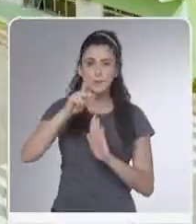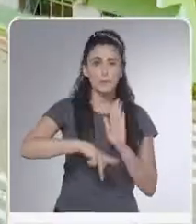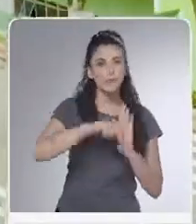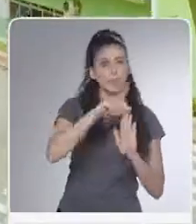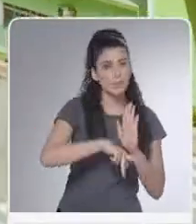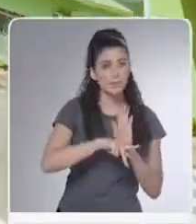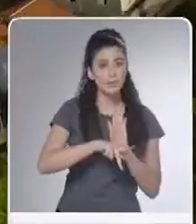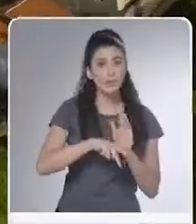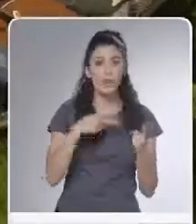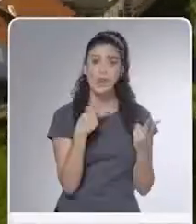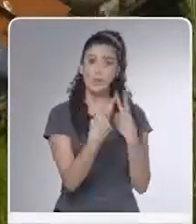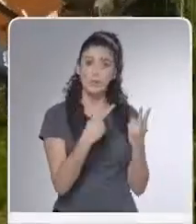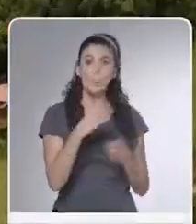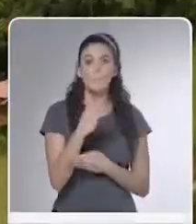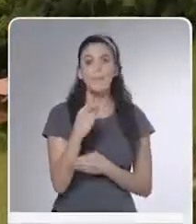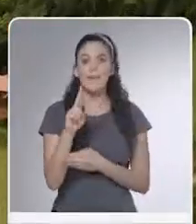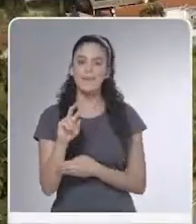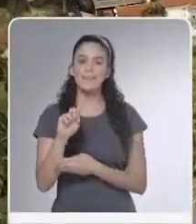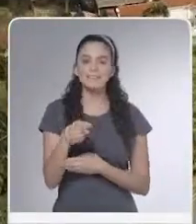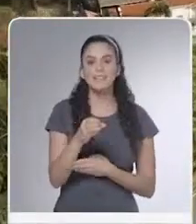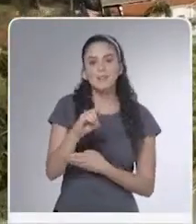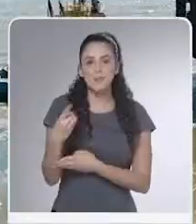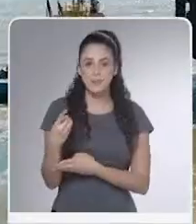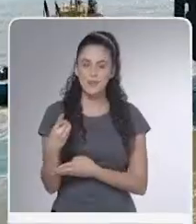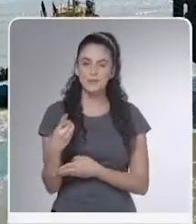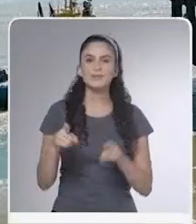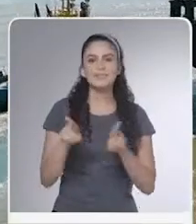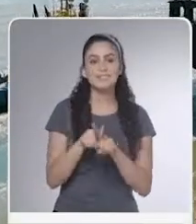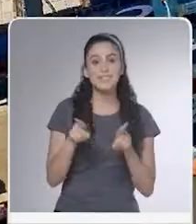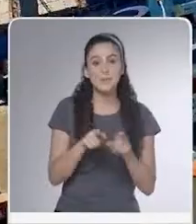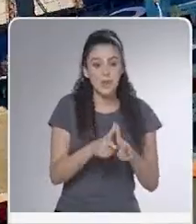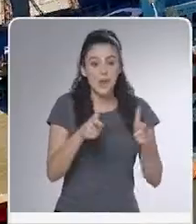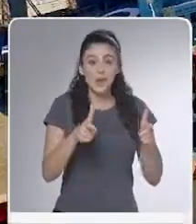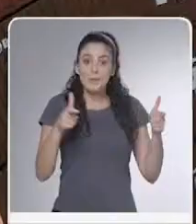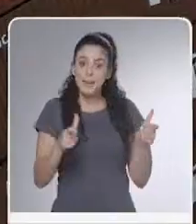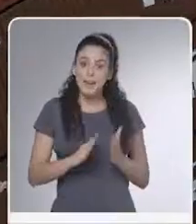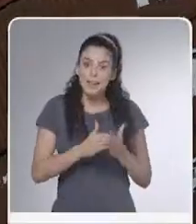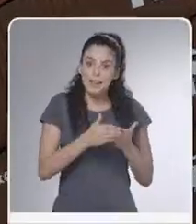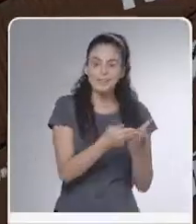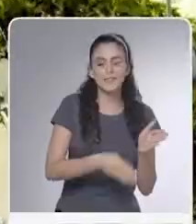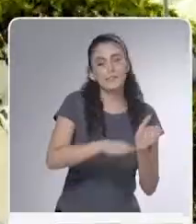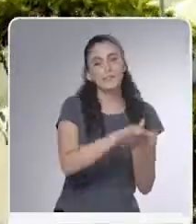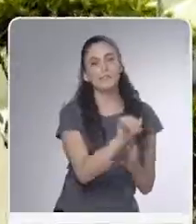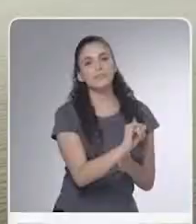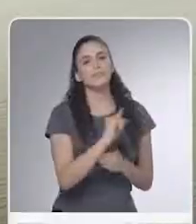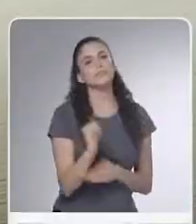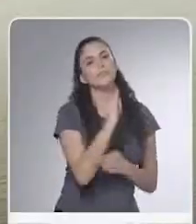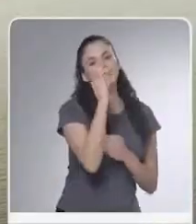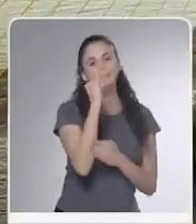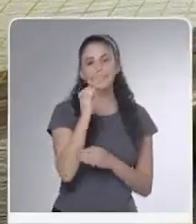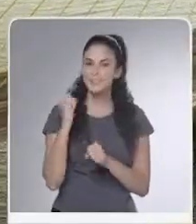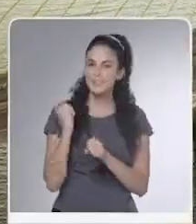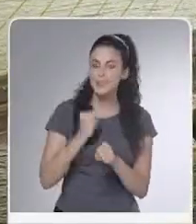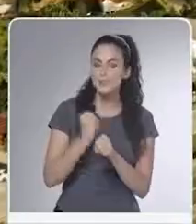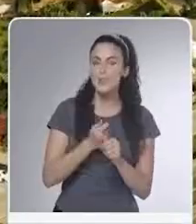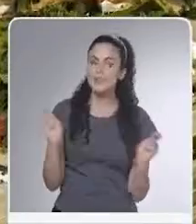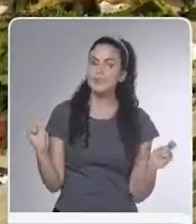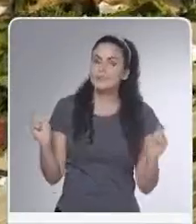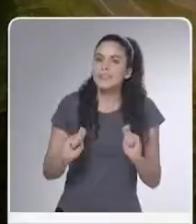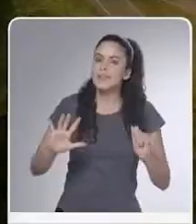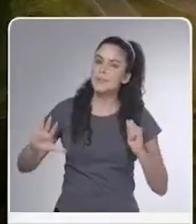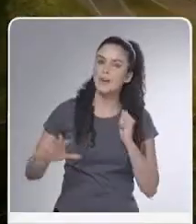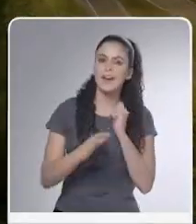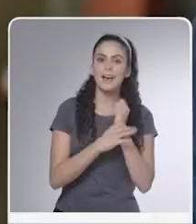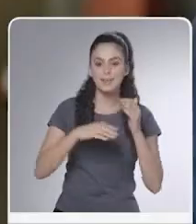das Escolas Técnicas. A duplicação da BR-101. A ampliação do Porto de Itajaí e várias obras importantes que